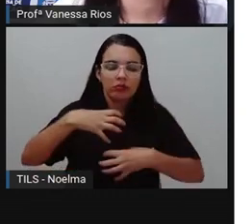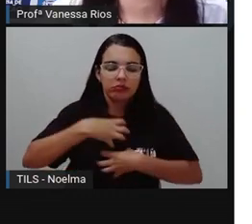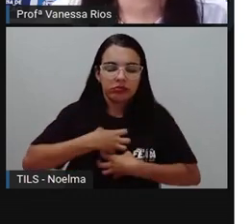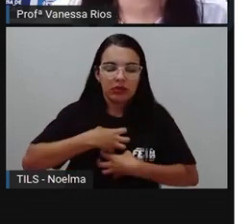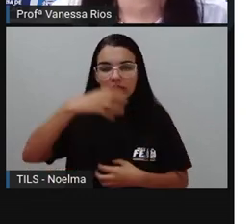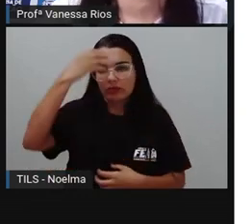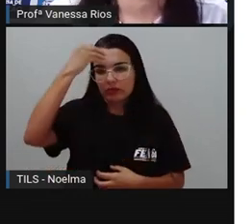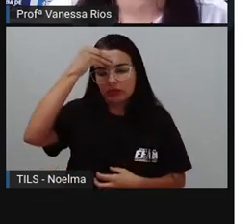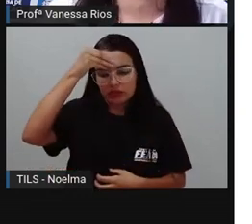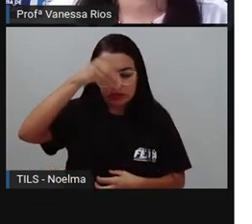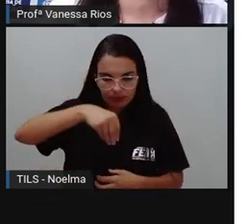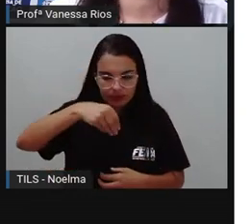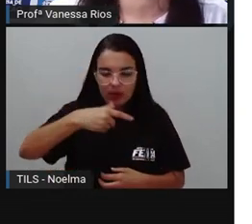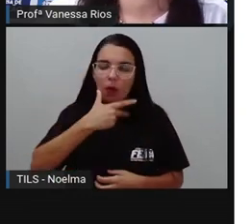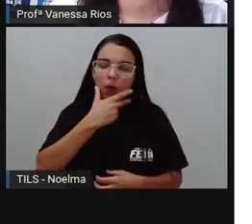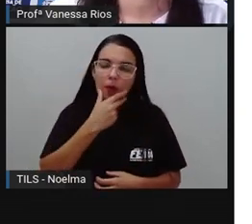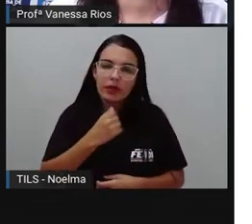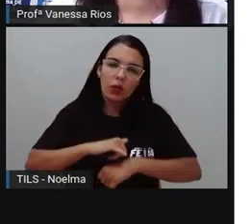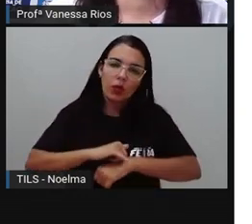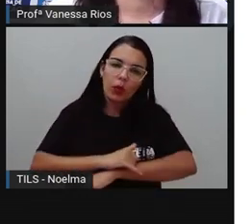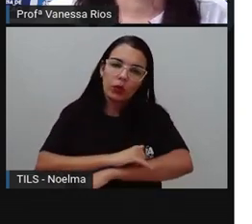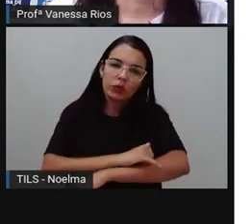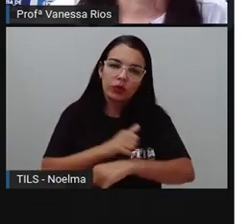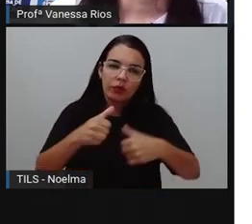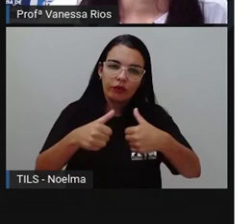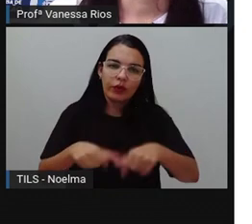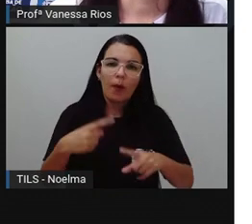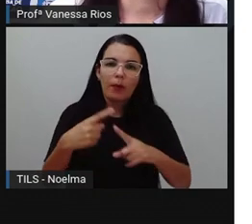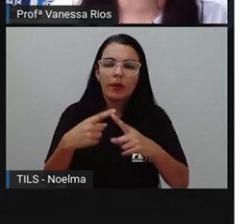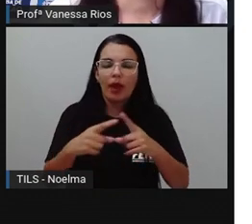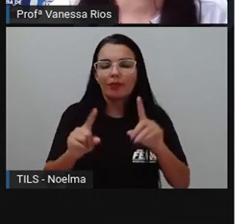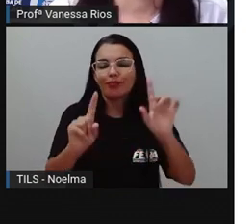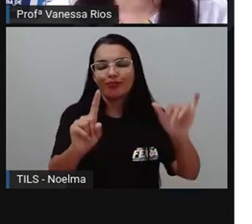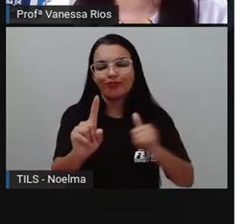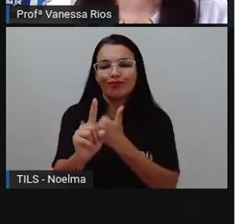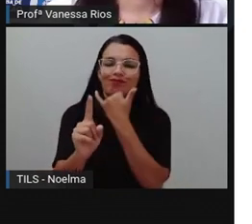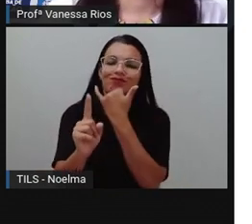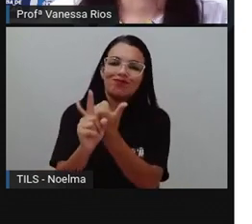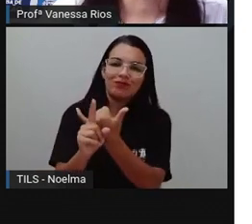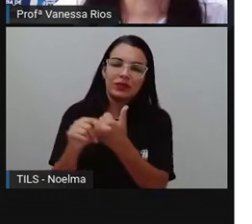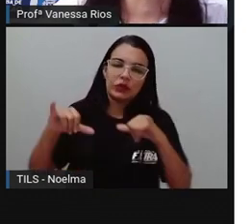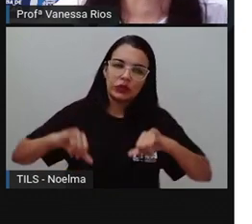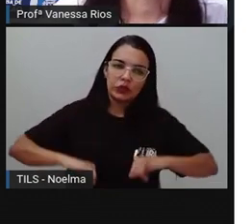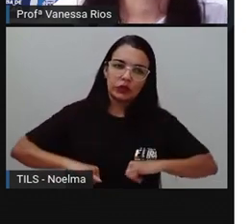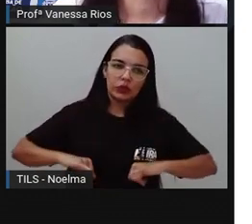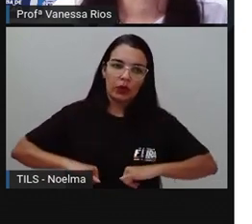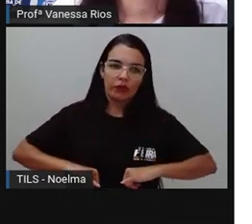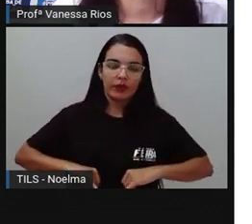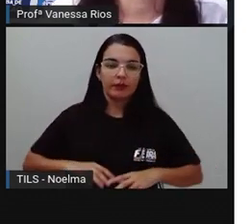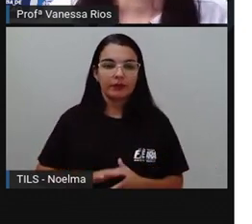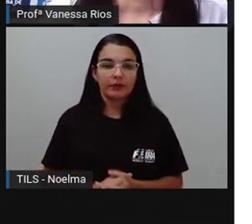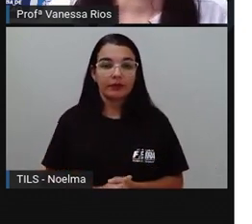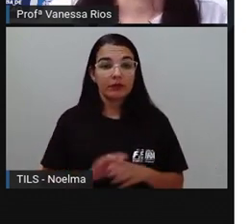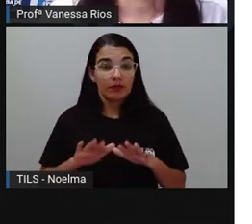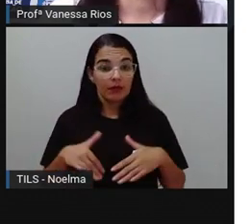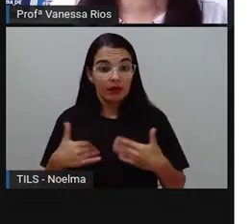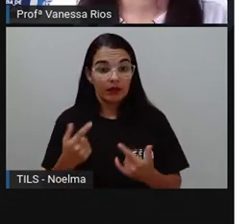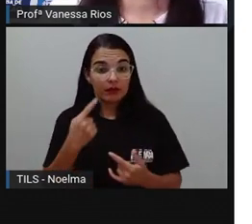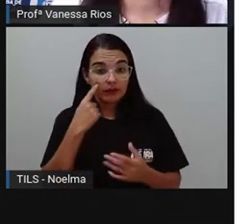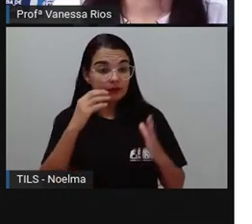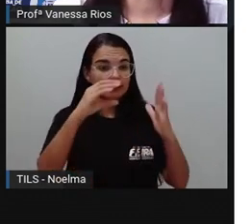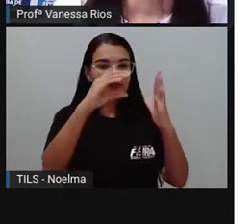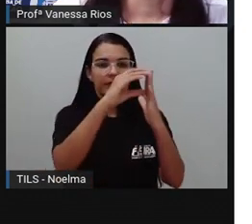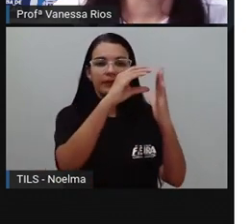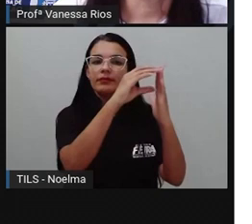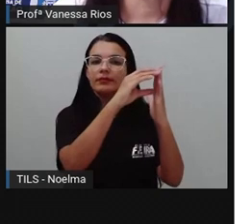destaque dessa edição, se afunda vítima de burro. Então a gente percebe nesse trecho inicial justamente sobre o